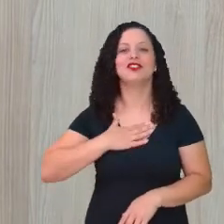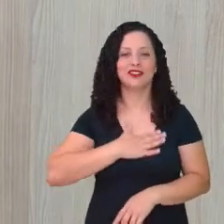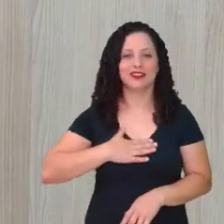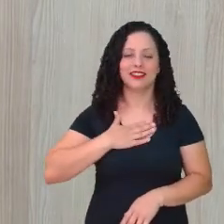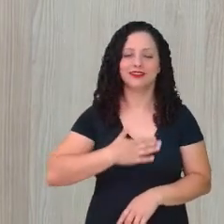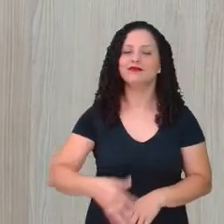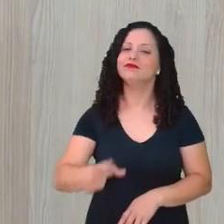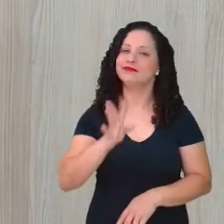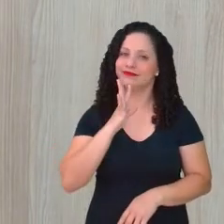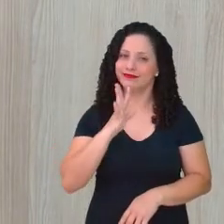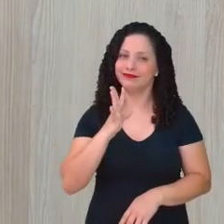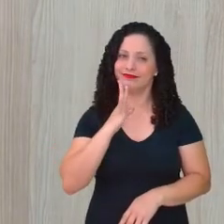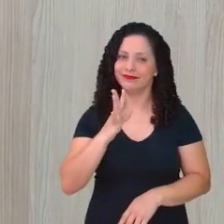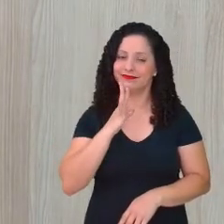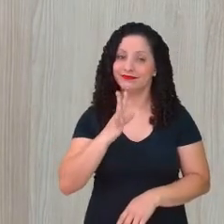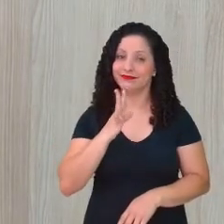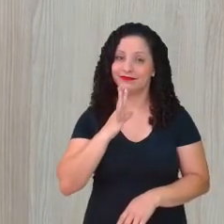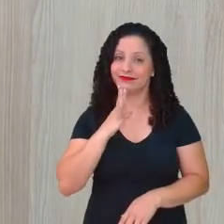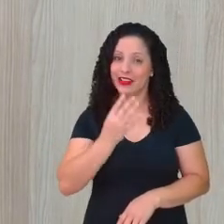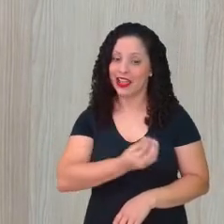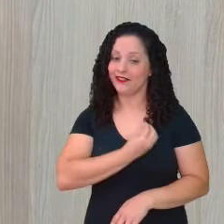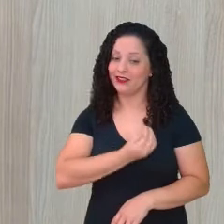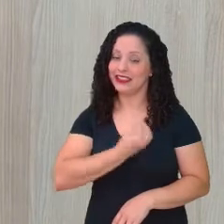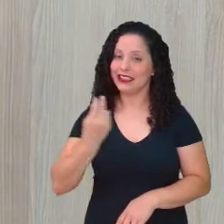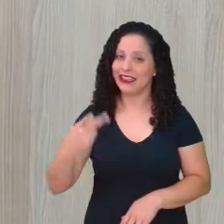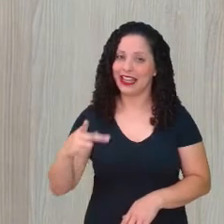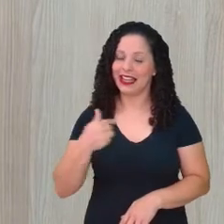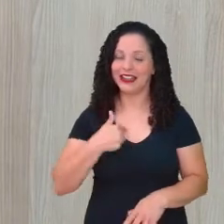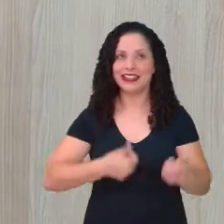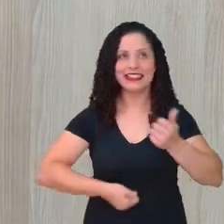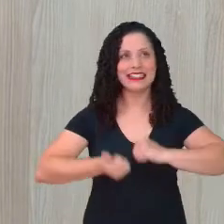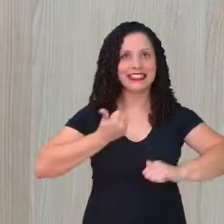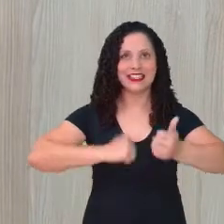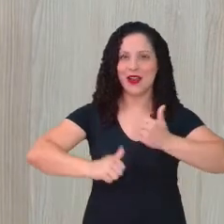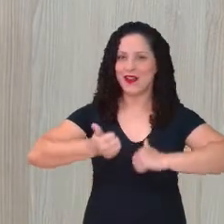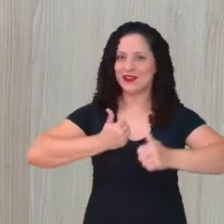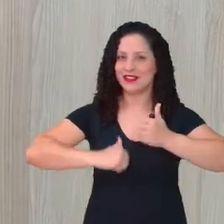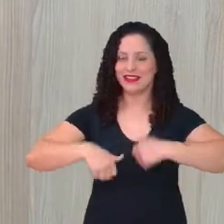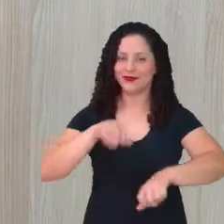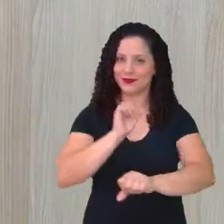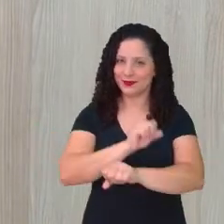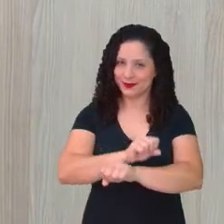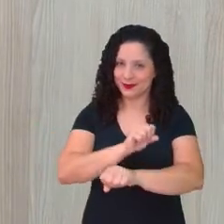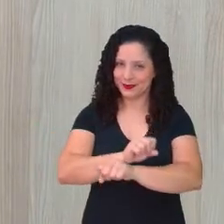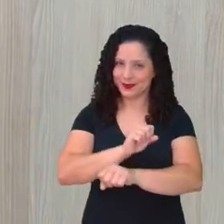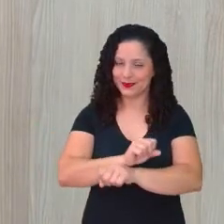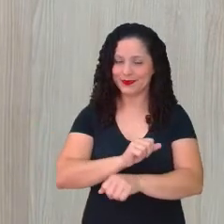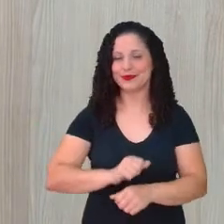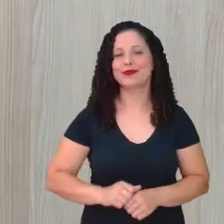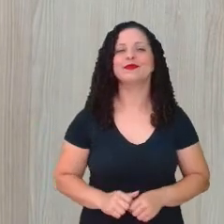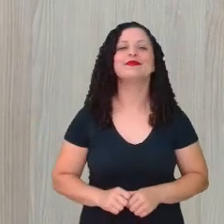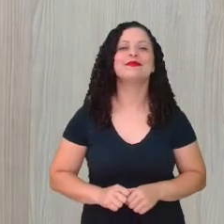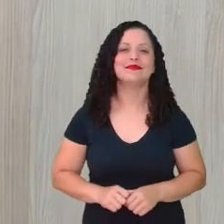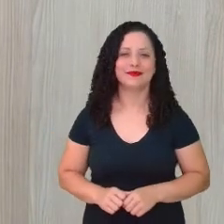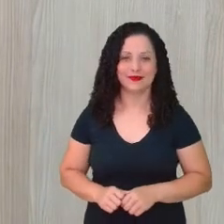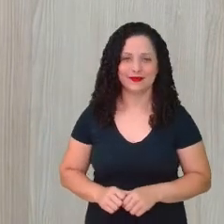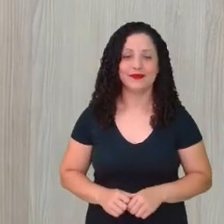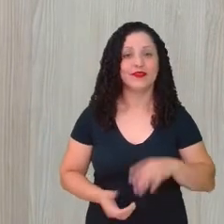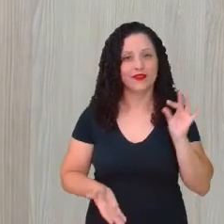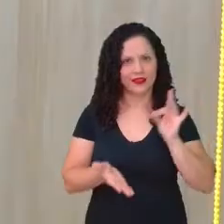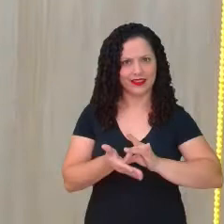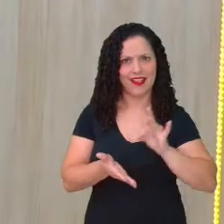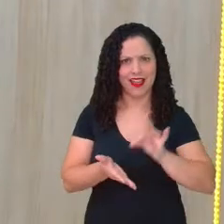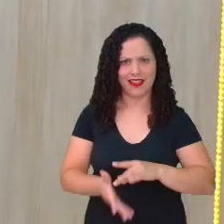entrar em contato com Clarice. Eu estou aqui ansiosa para saber o que vai ser. Isso mesmo, Camille.